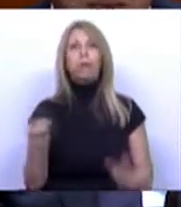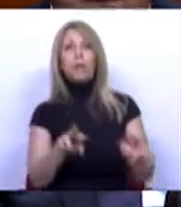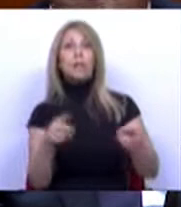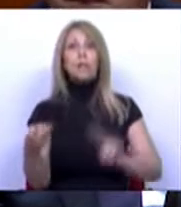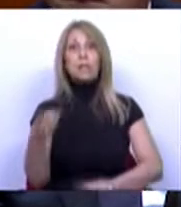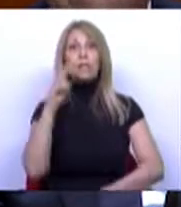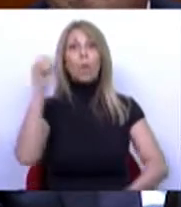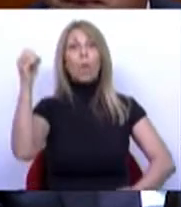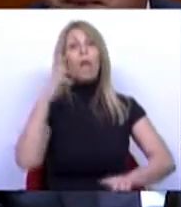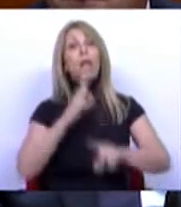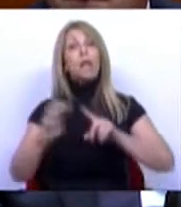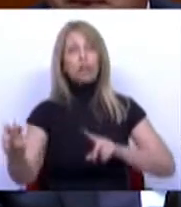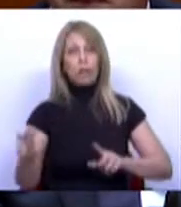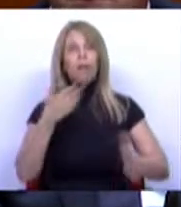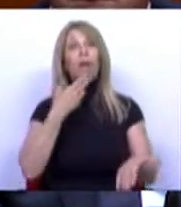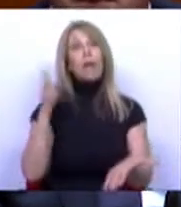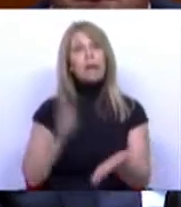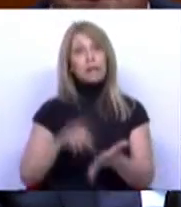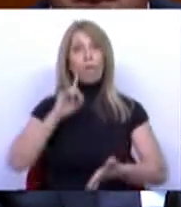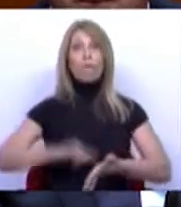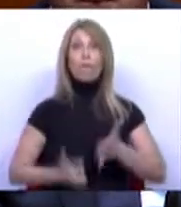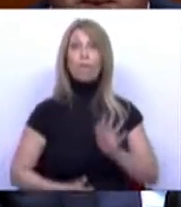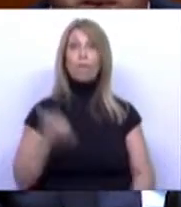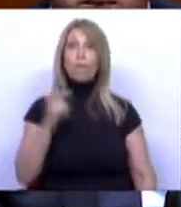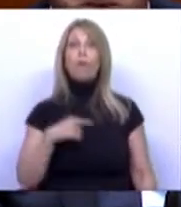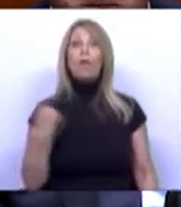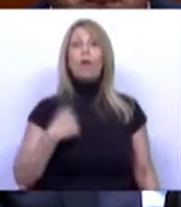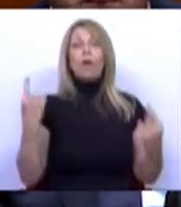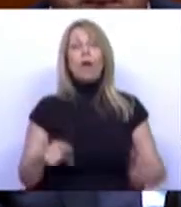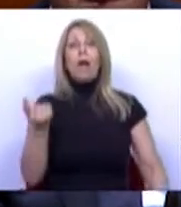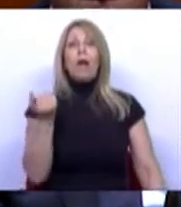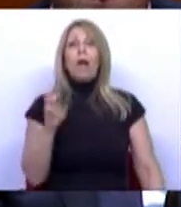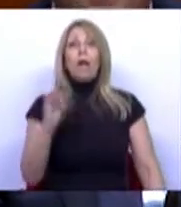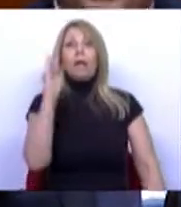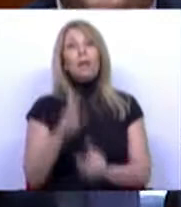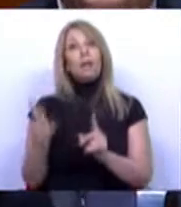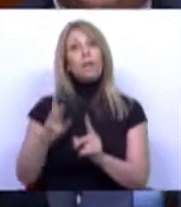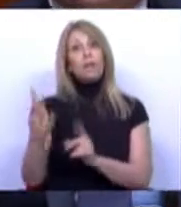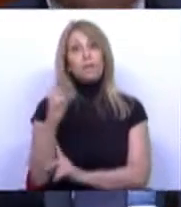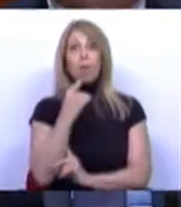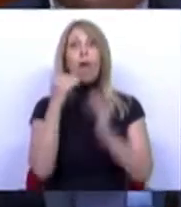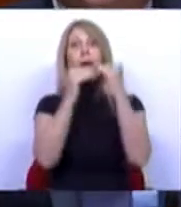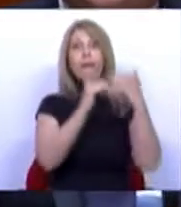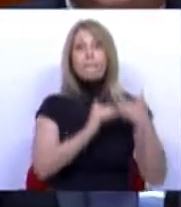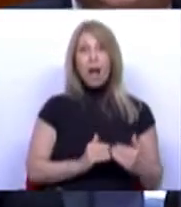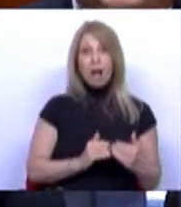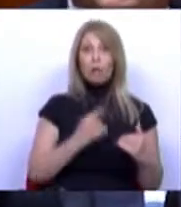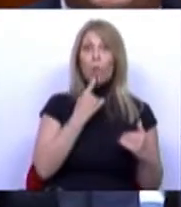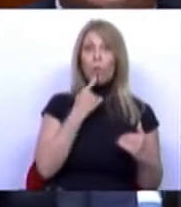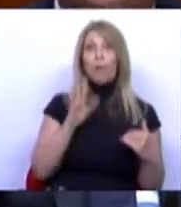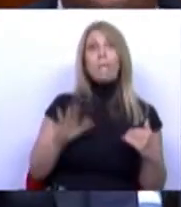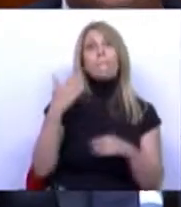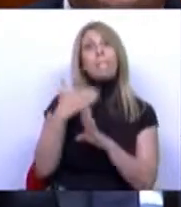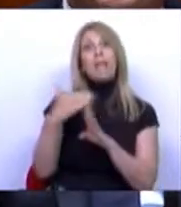A razão fundamental pela qual nós estamos com uma taxa de inflação muito abaixo da média da zona